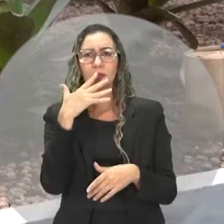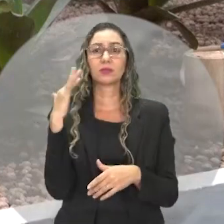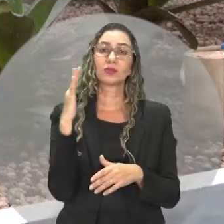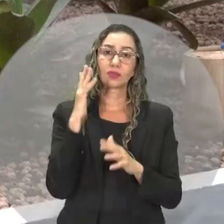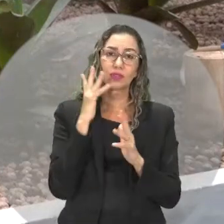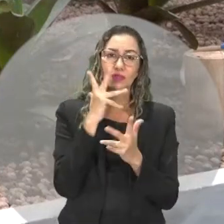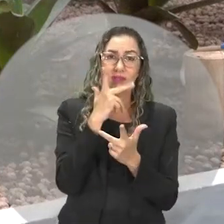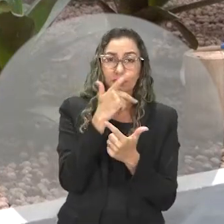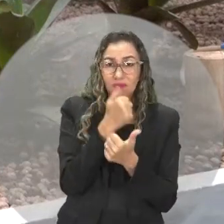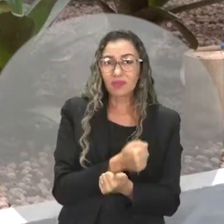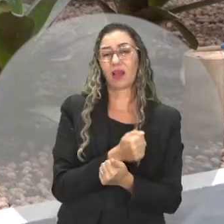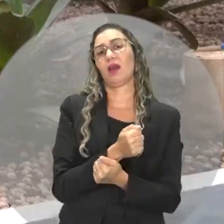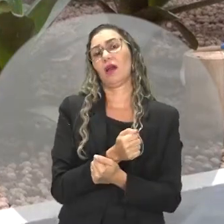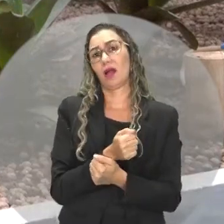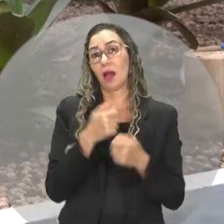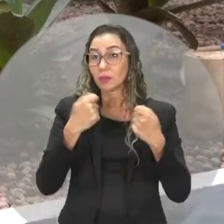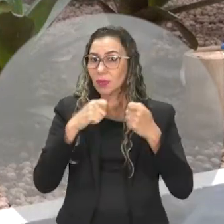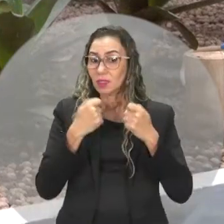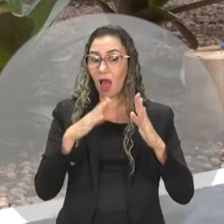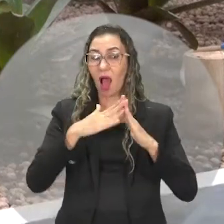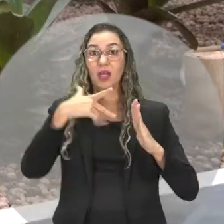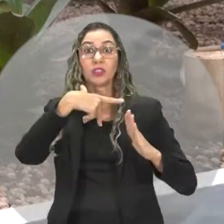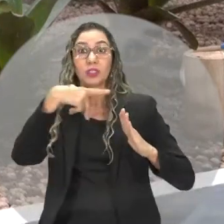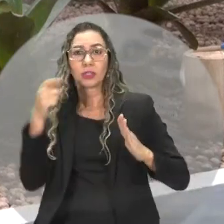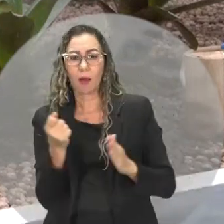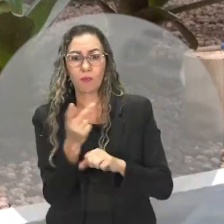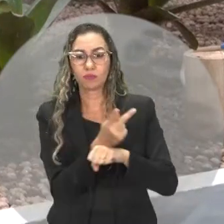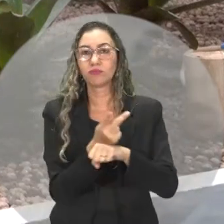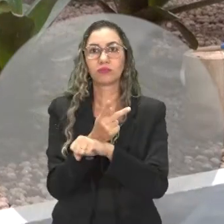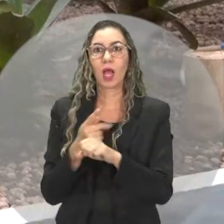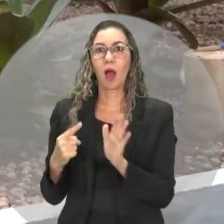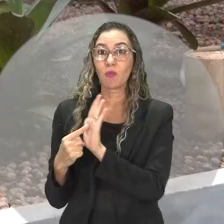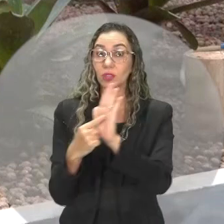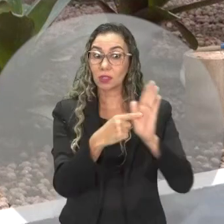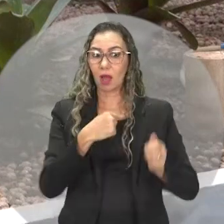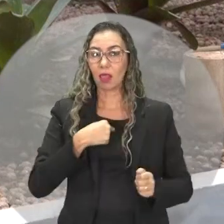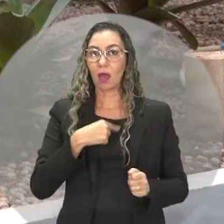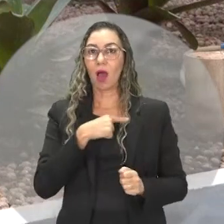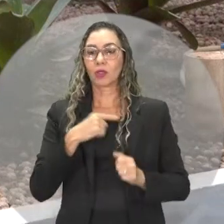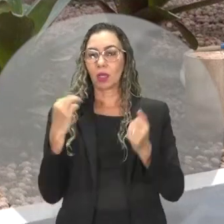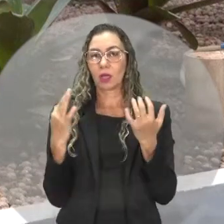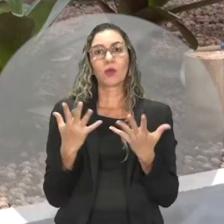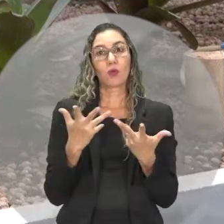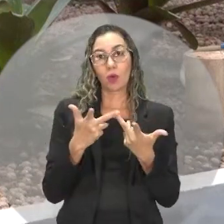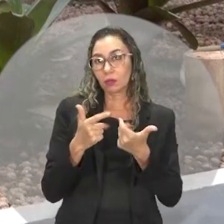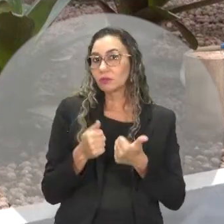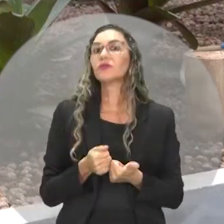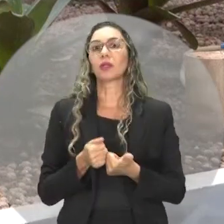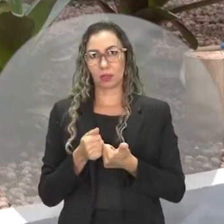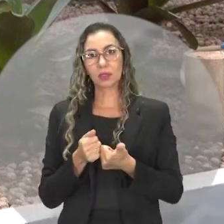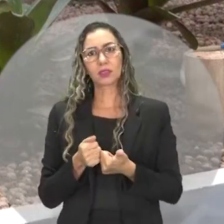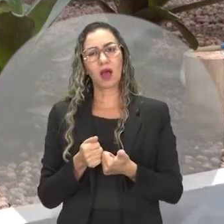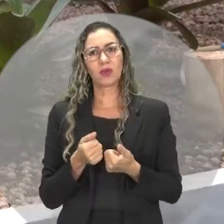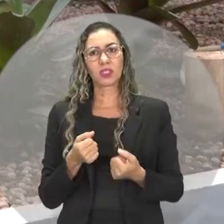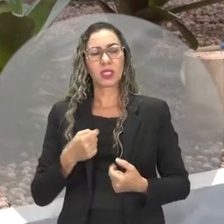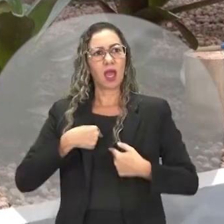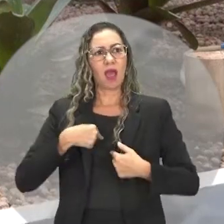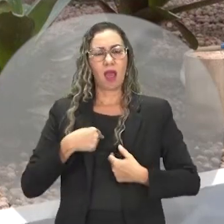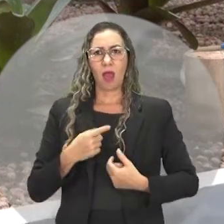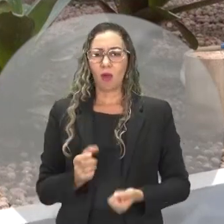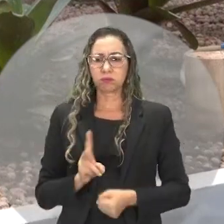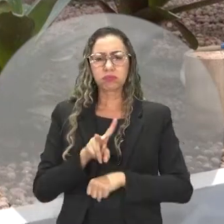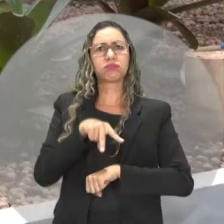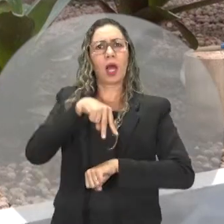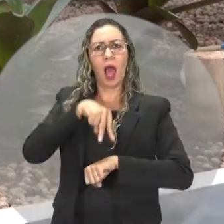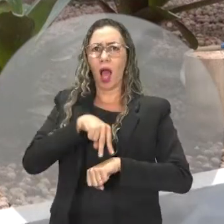de casa, mostrando que a gente existe, se qualificando. Porque se eu não tivesse a determinação de estar aqui, será que o Palácio Paiaguas é